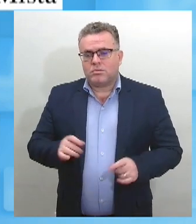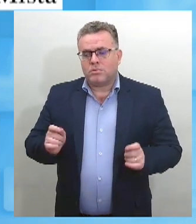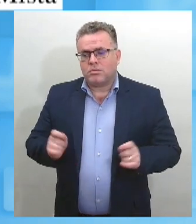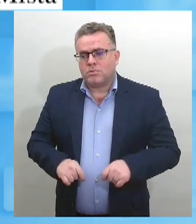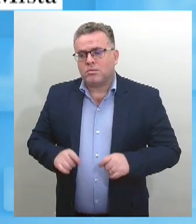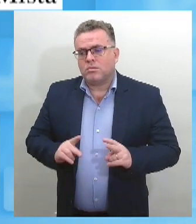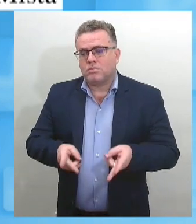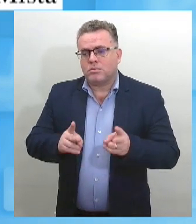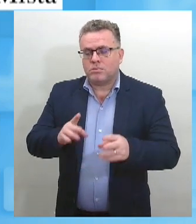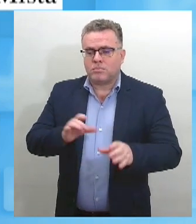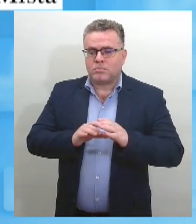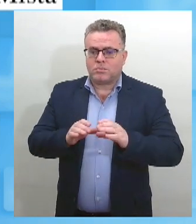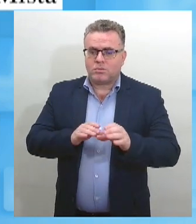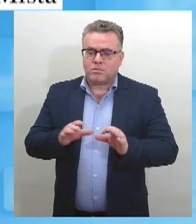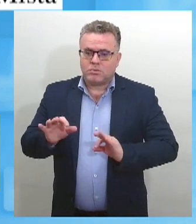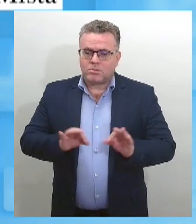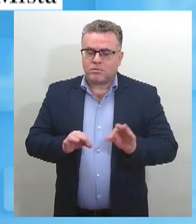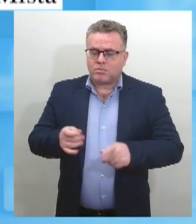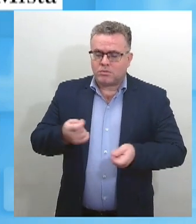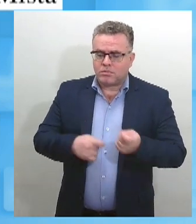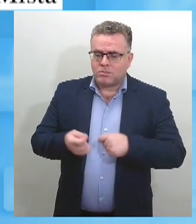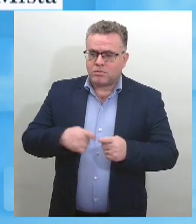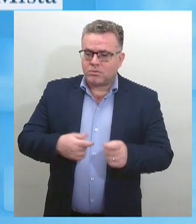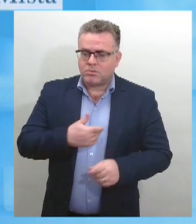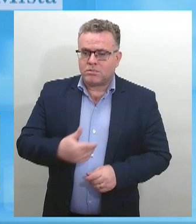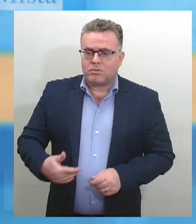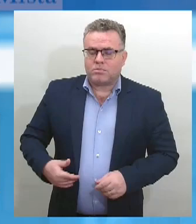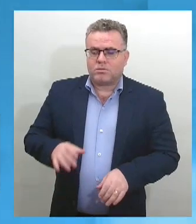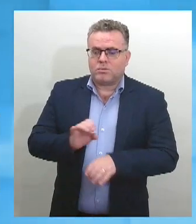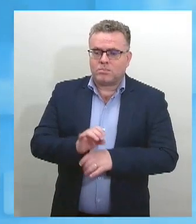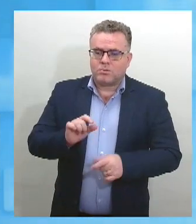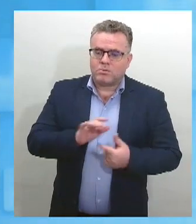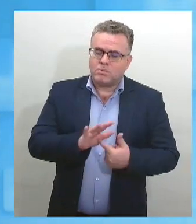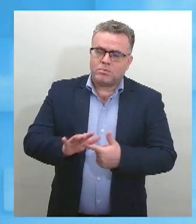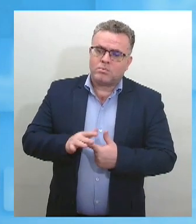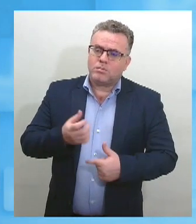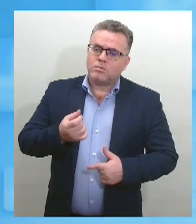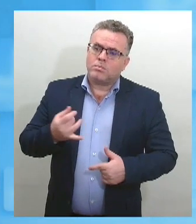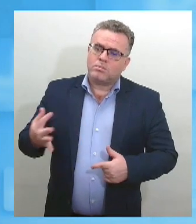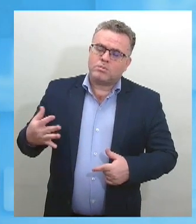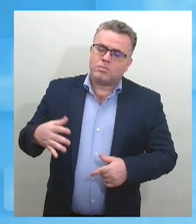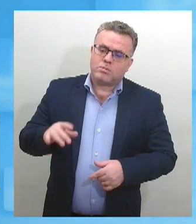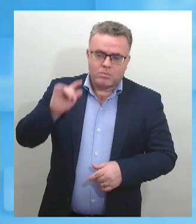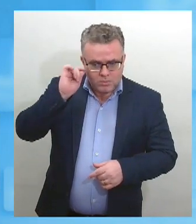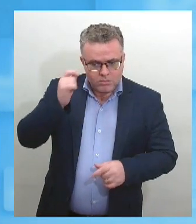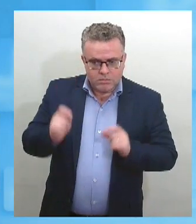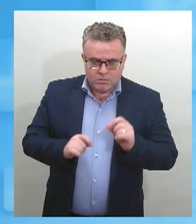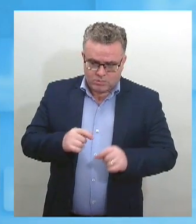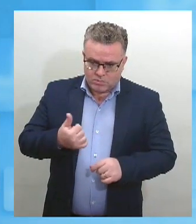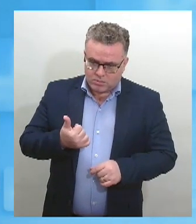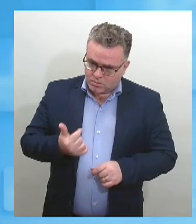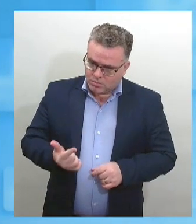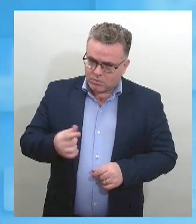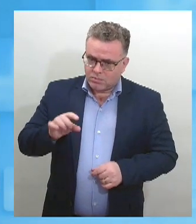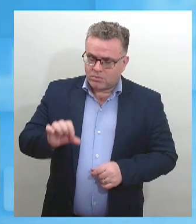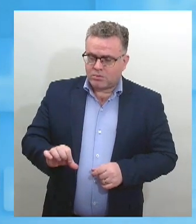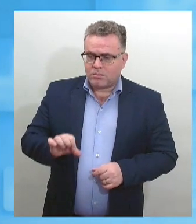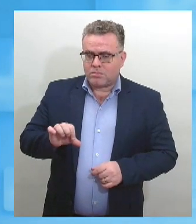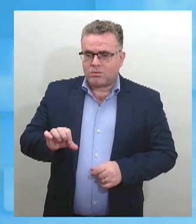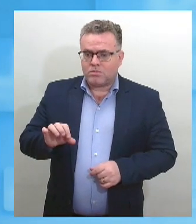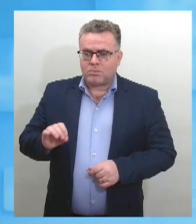a administração pública estadual para candidatos negros. Já a Lei Federal nº 12.990, de 2014,